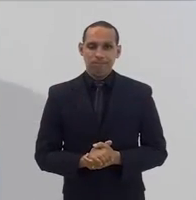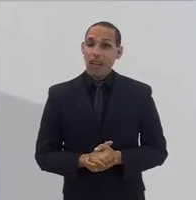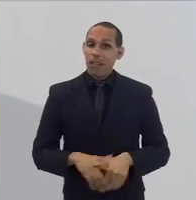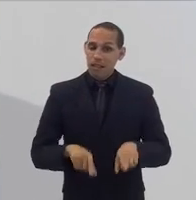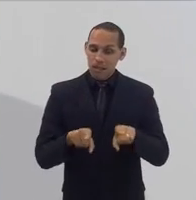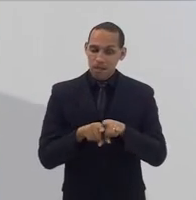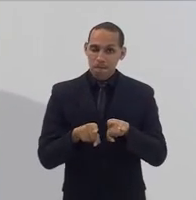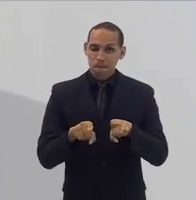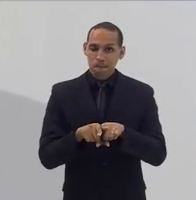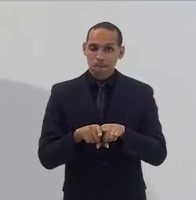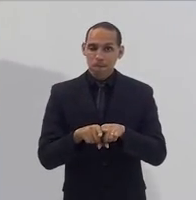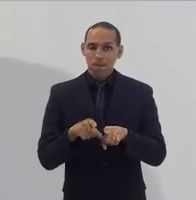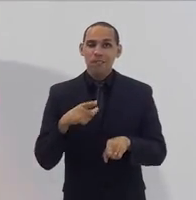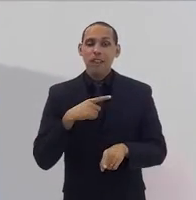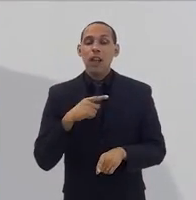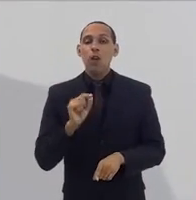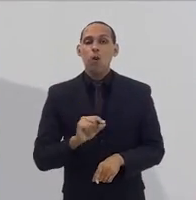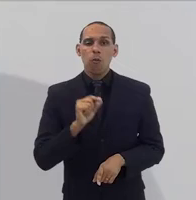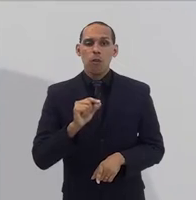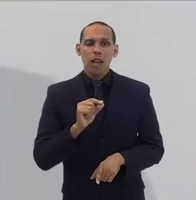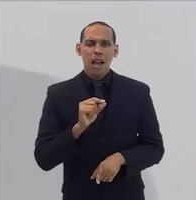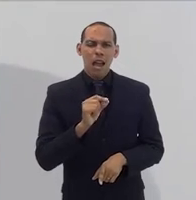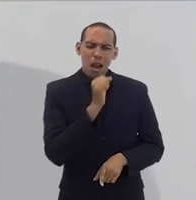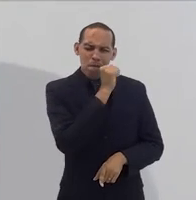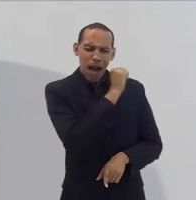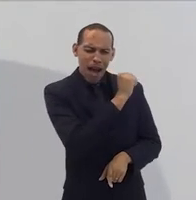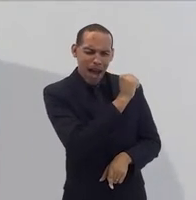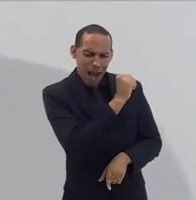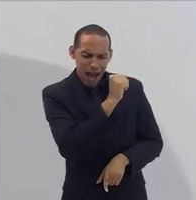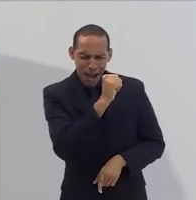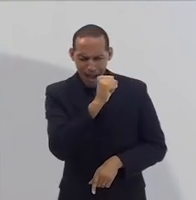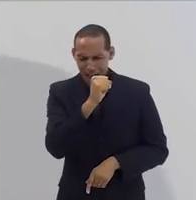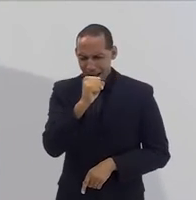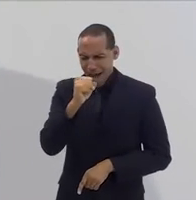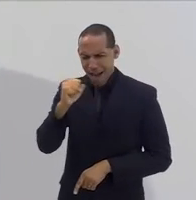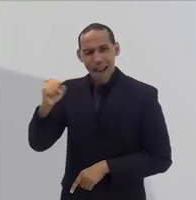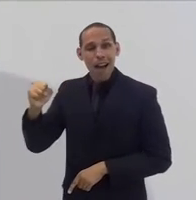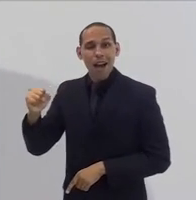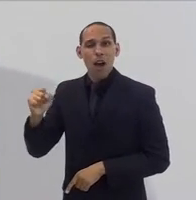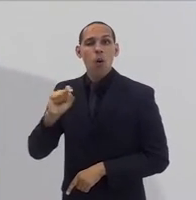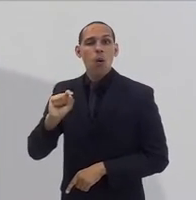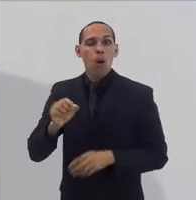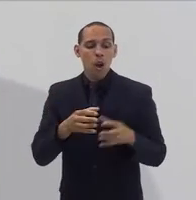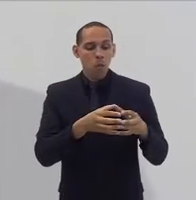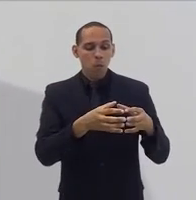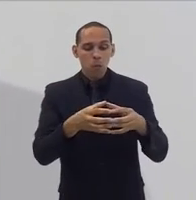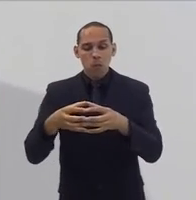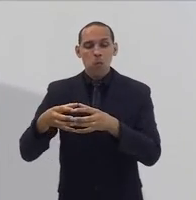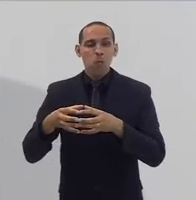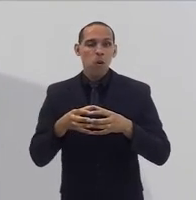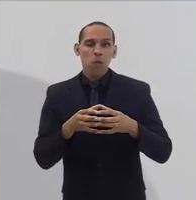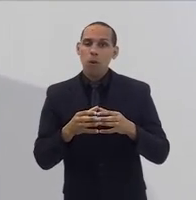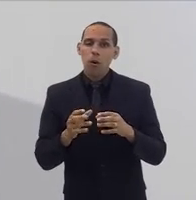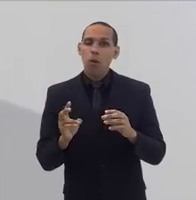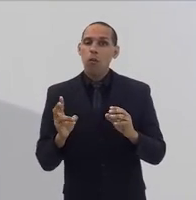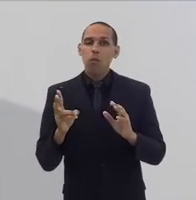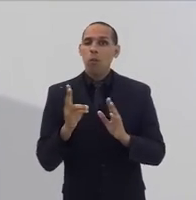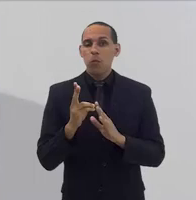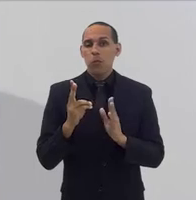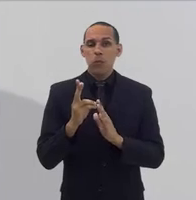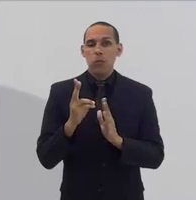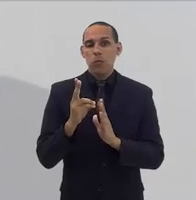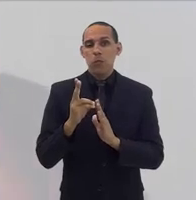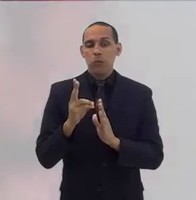Ao mesmo tempo, você tem a dizimação, o extermínio dos povos indígenas. Ao mesmo